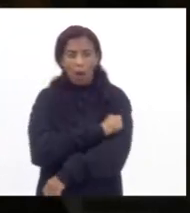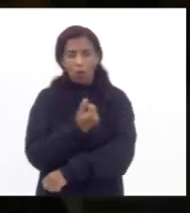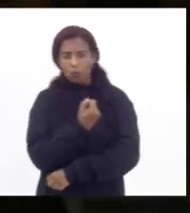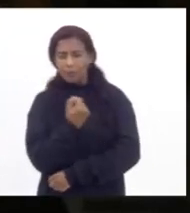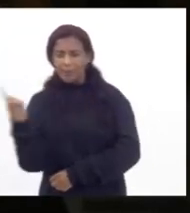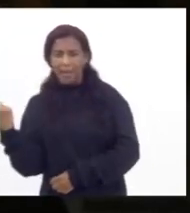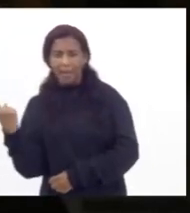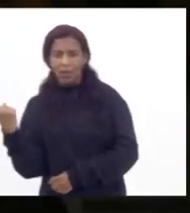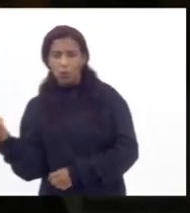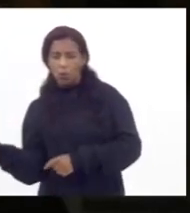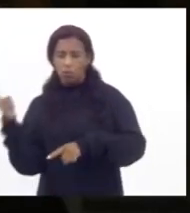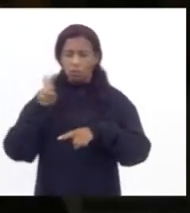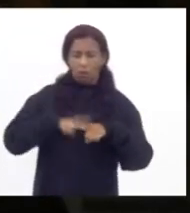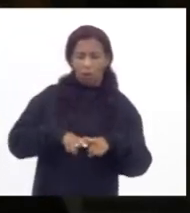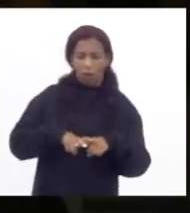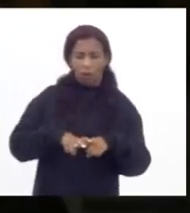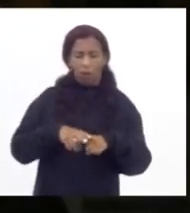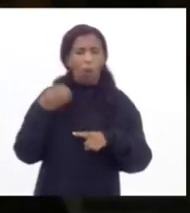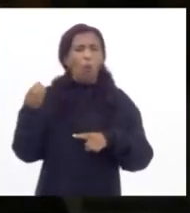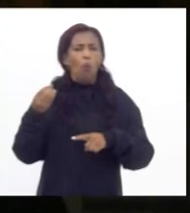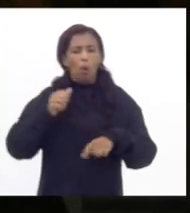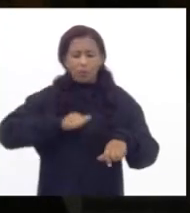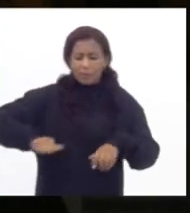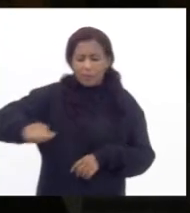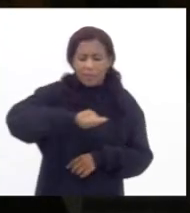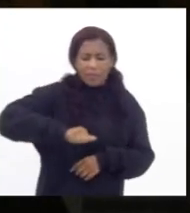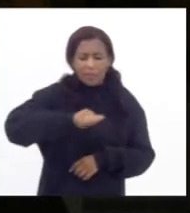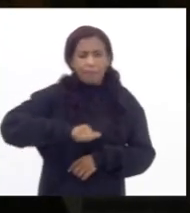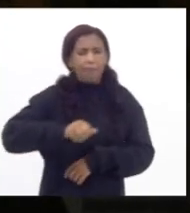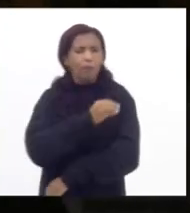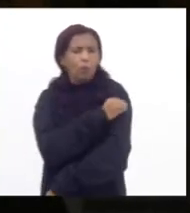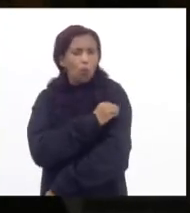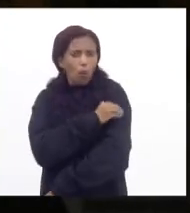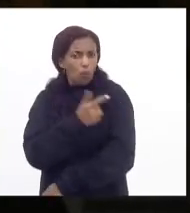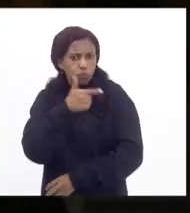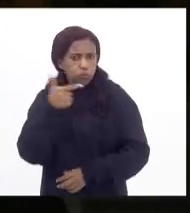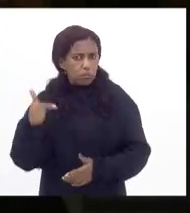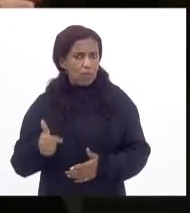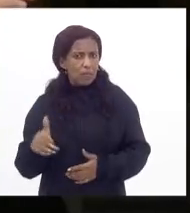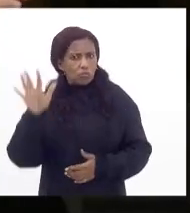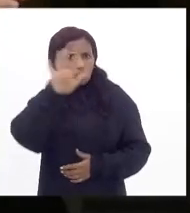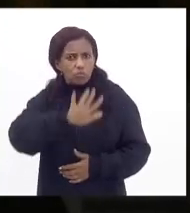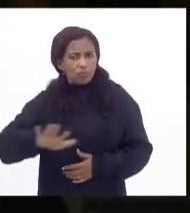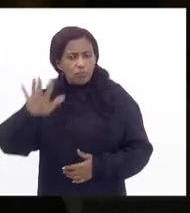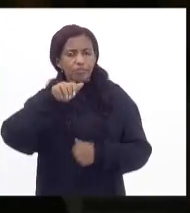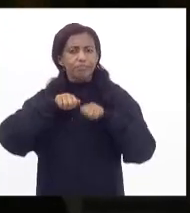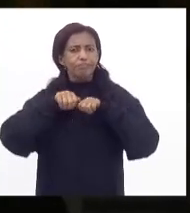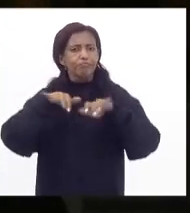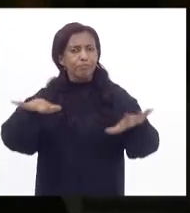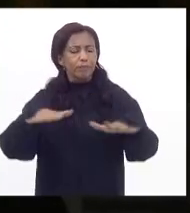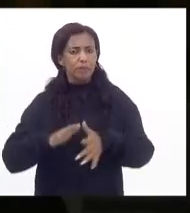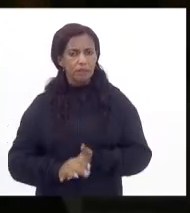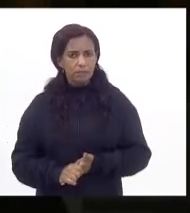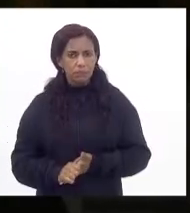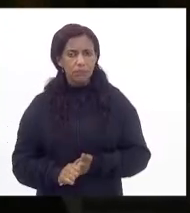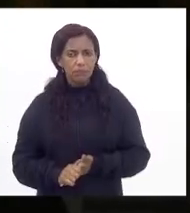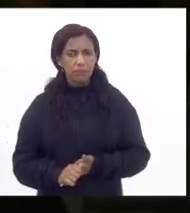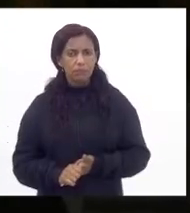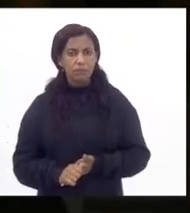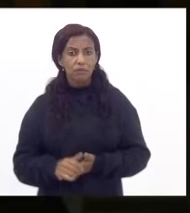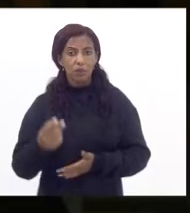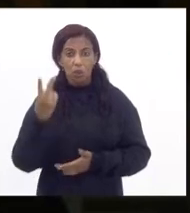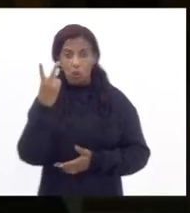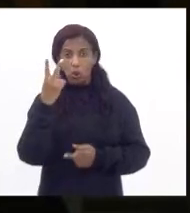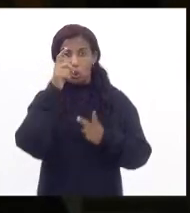mesma carteira sem sequer passar um pano com álcool num cenário onde a pandemia ainda está sob descontrole faz